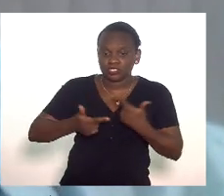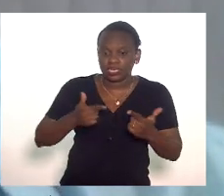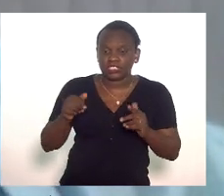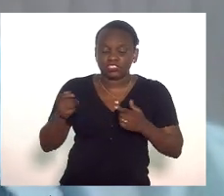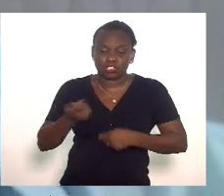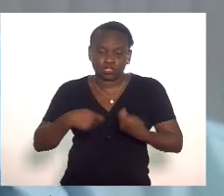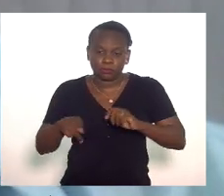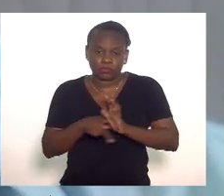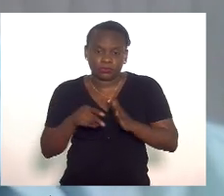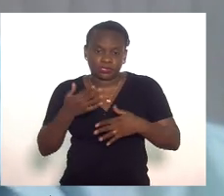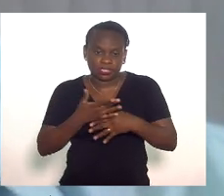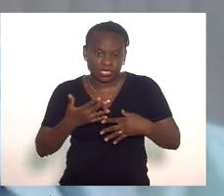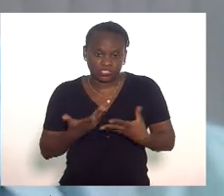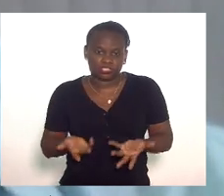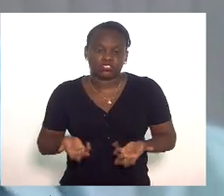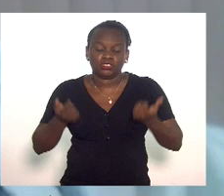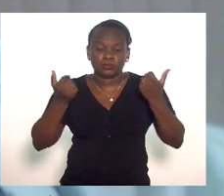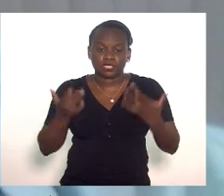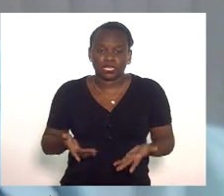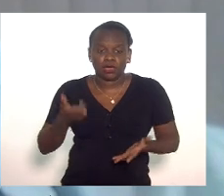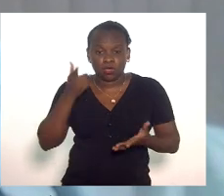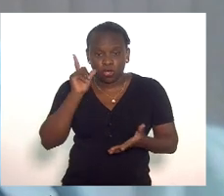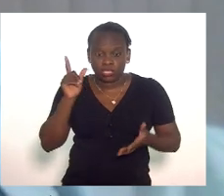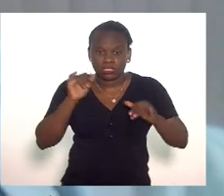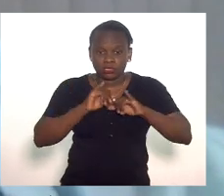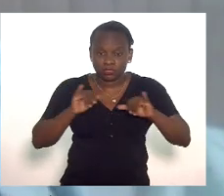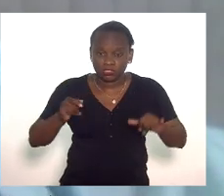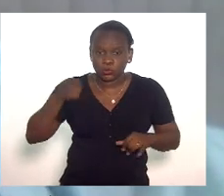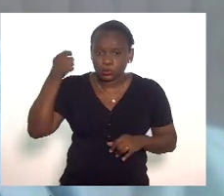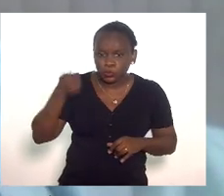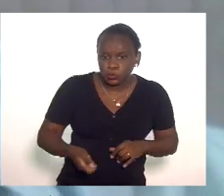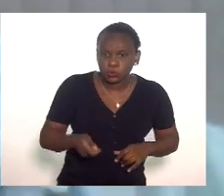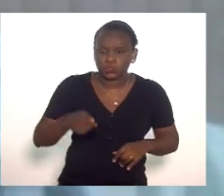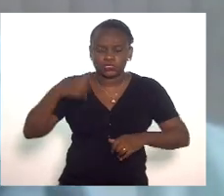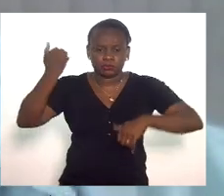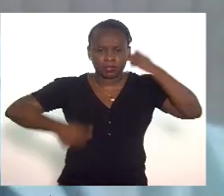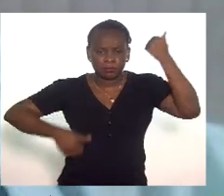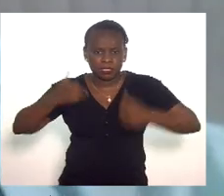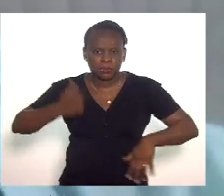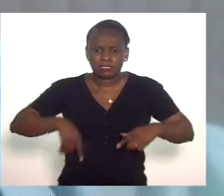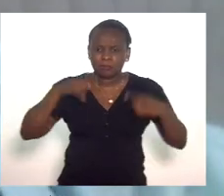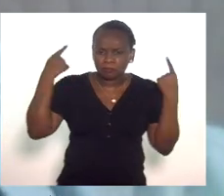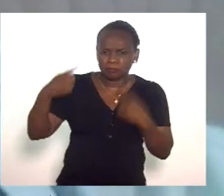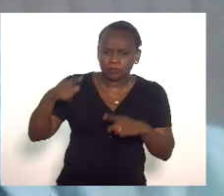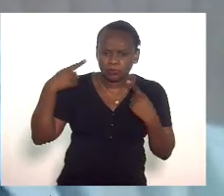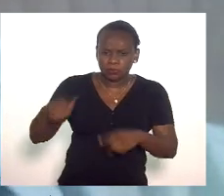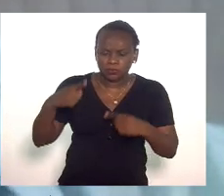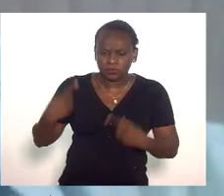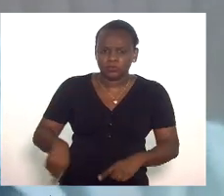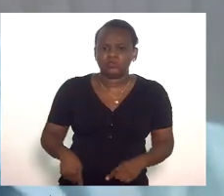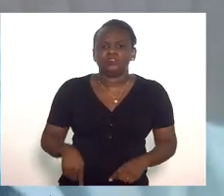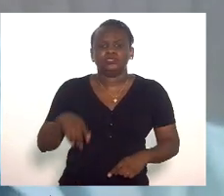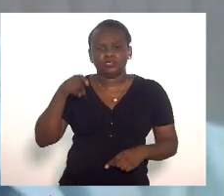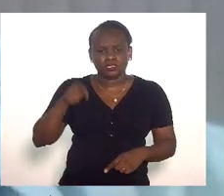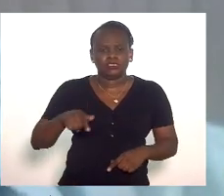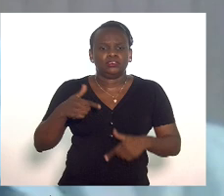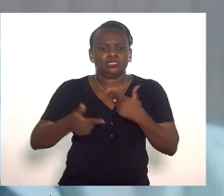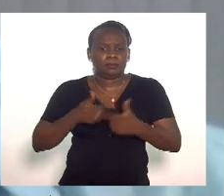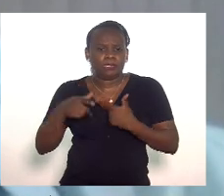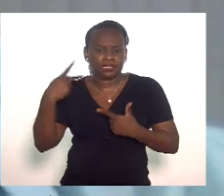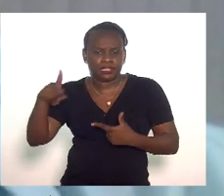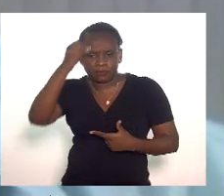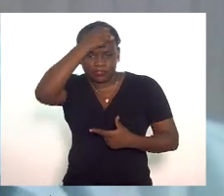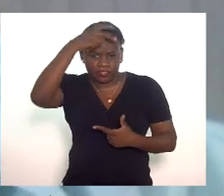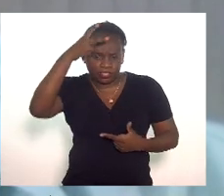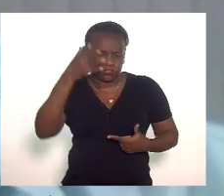cidade eu via que ontem fiz um pronunciamento duro firme crítico a atuação do